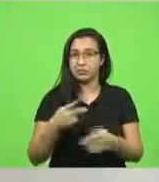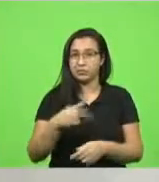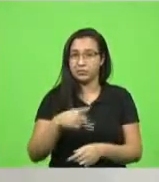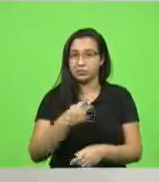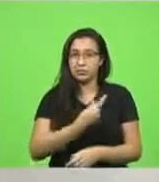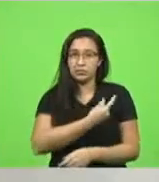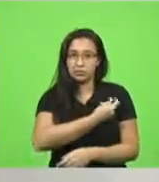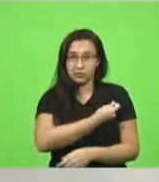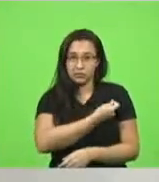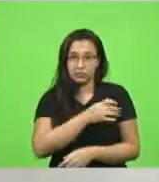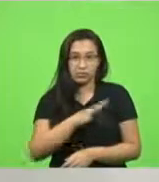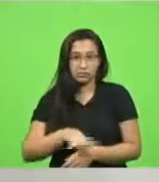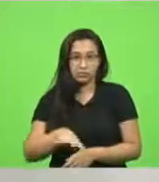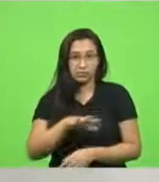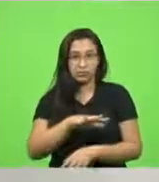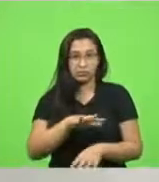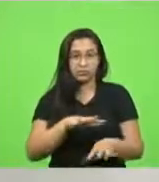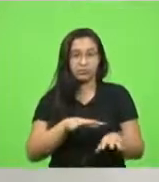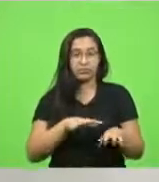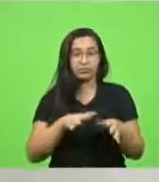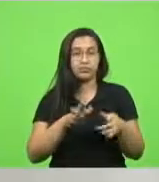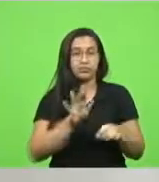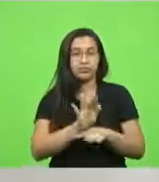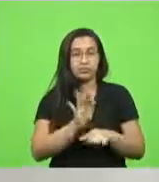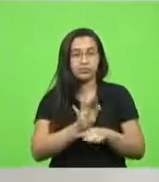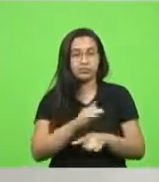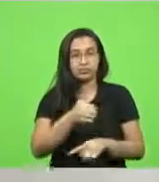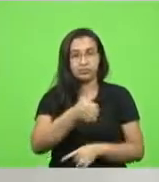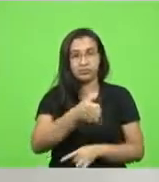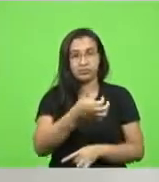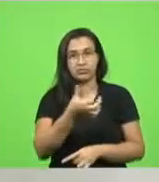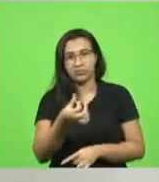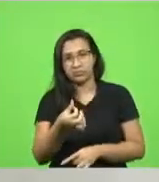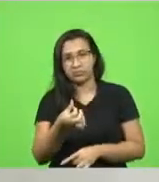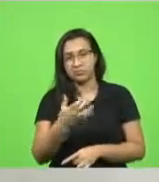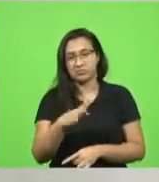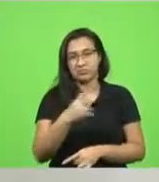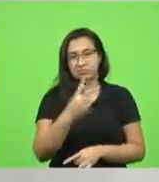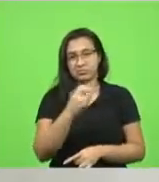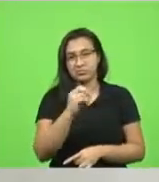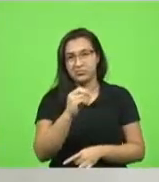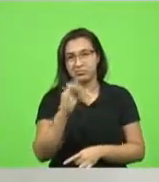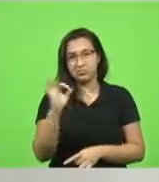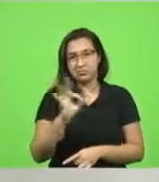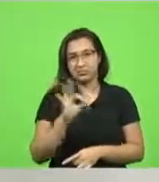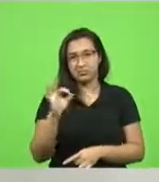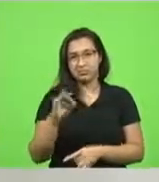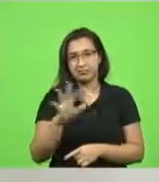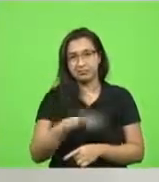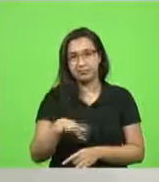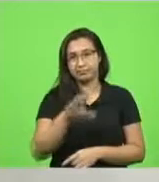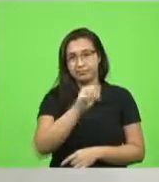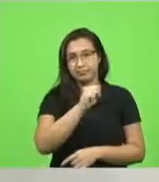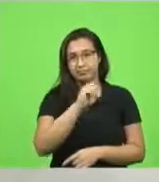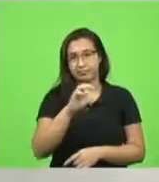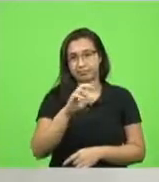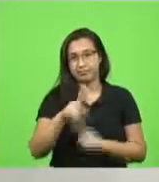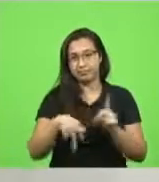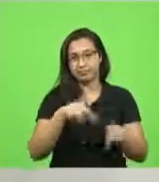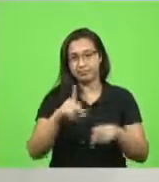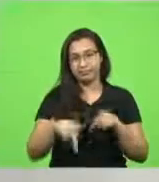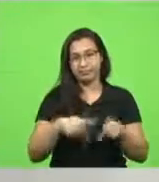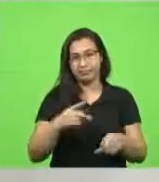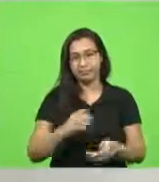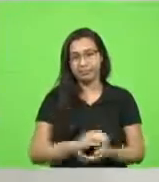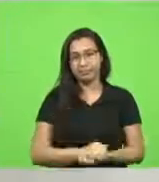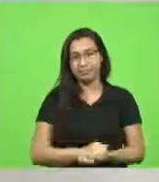nós estamos movimentando 16 a 20% da população catarinense. Isso é muito importante. Então, a carta